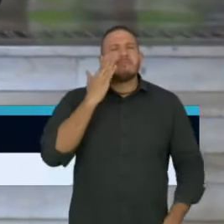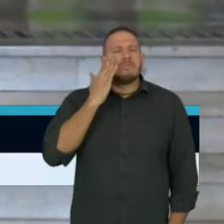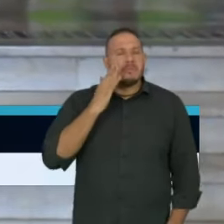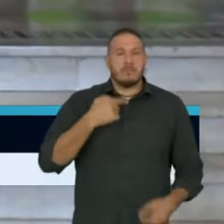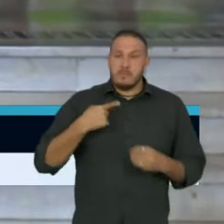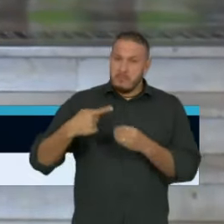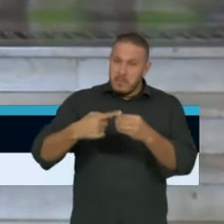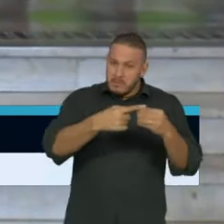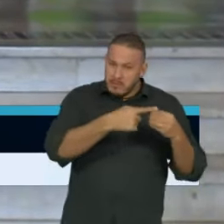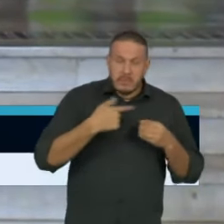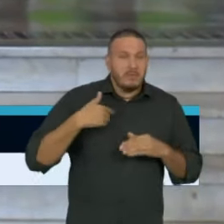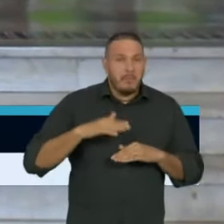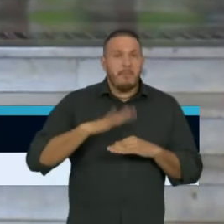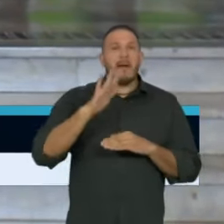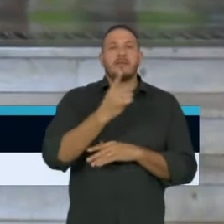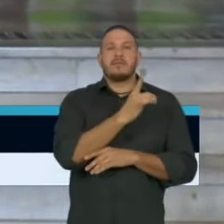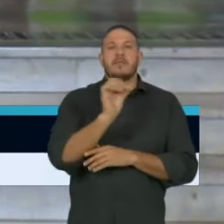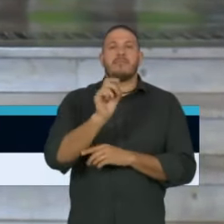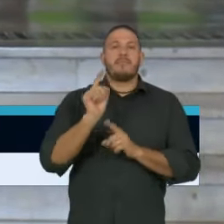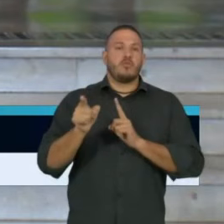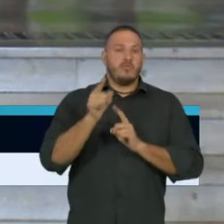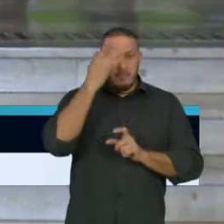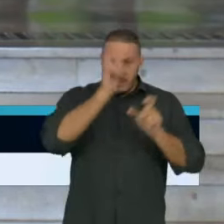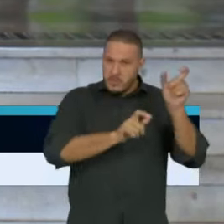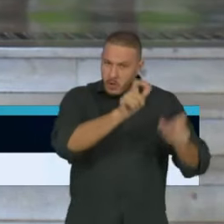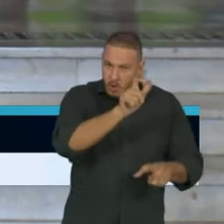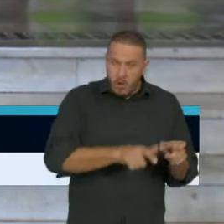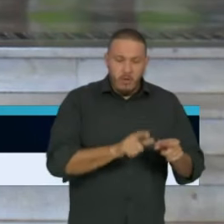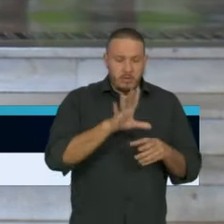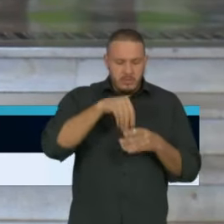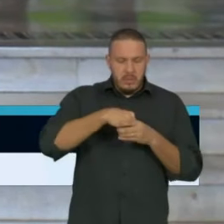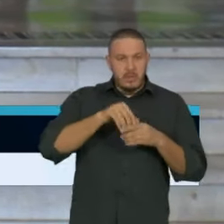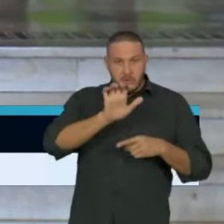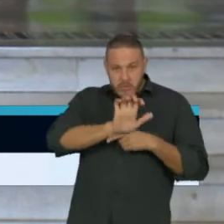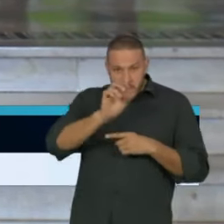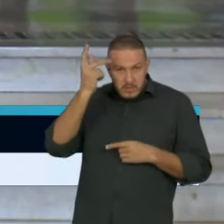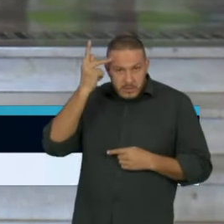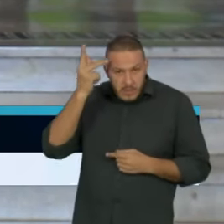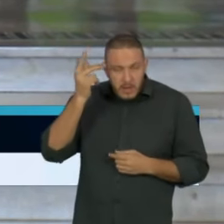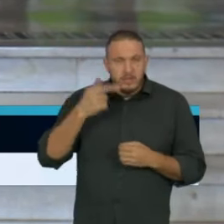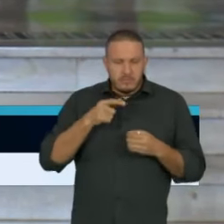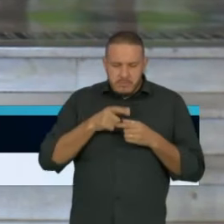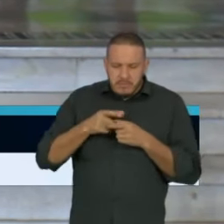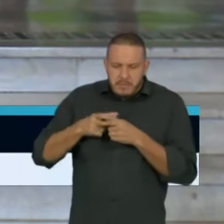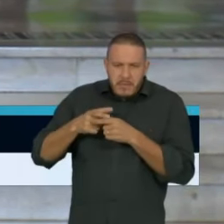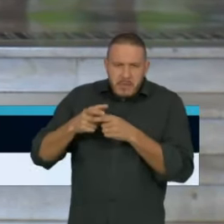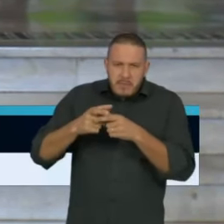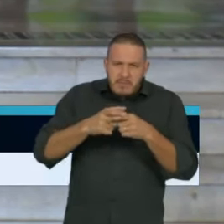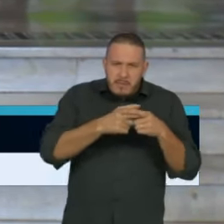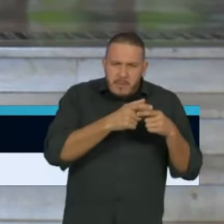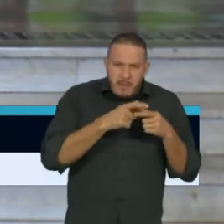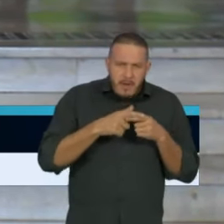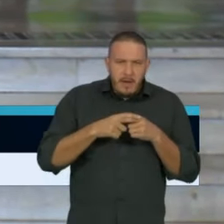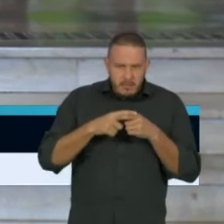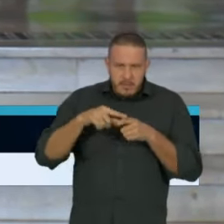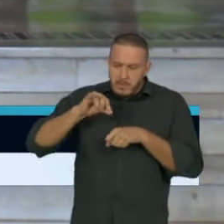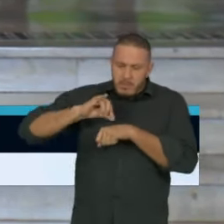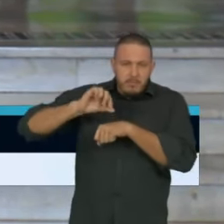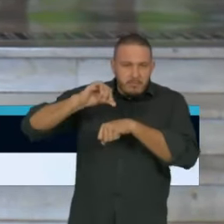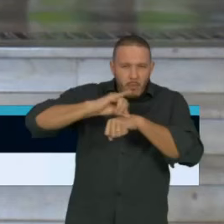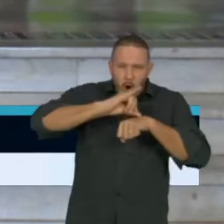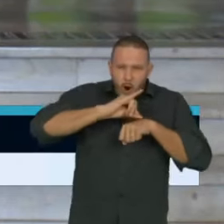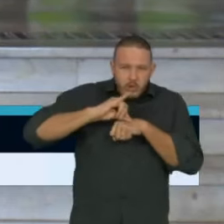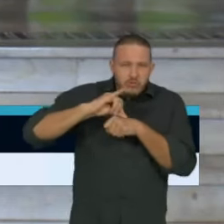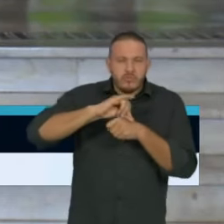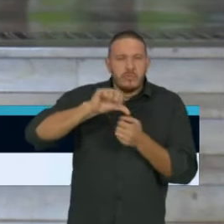municípios com mais de 100 mil habitantes formam dentro do Estado municípios polo que estão dentro das